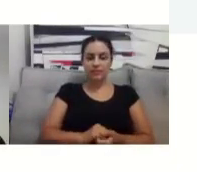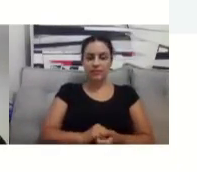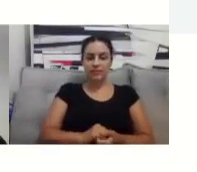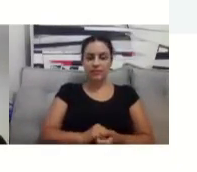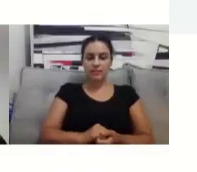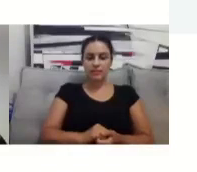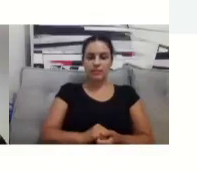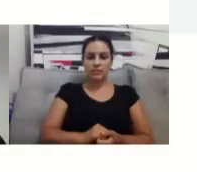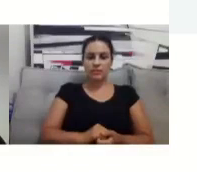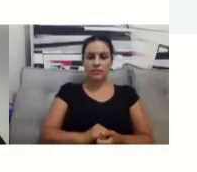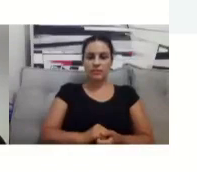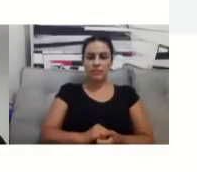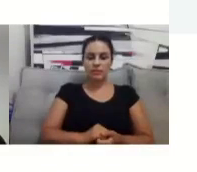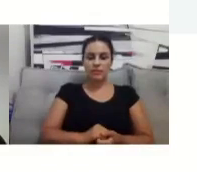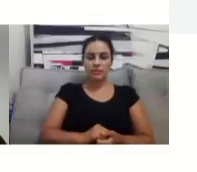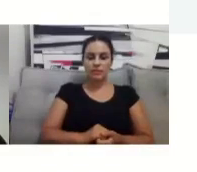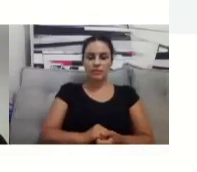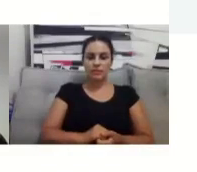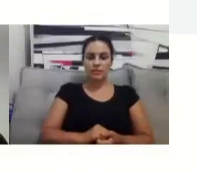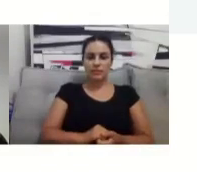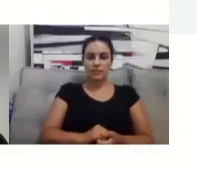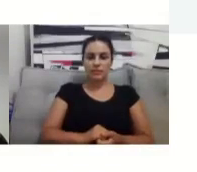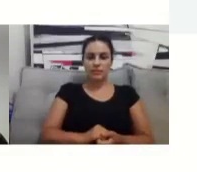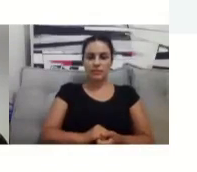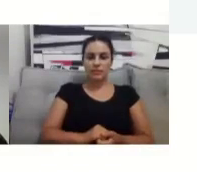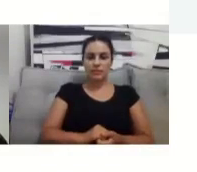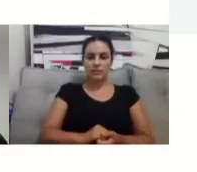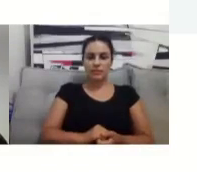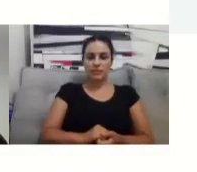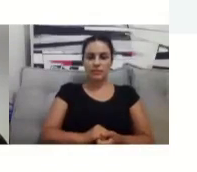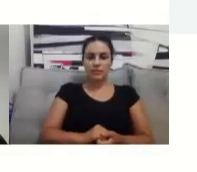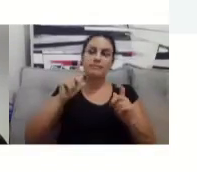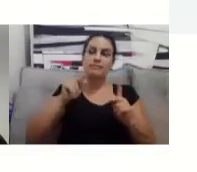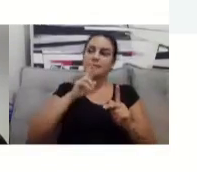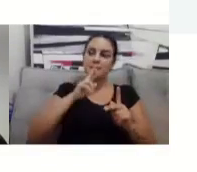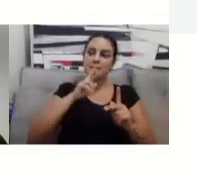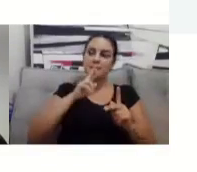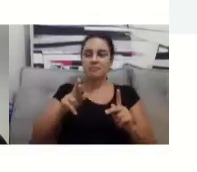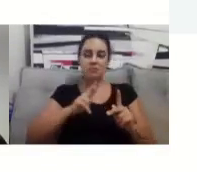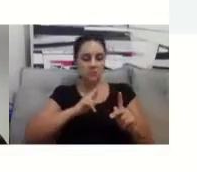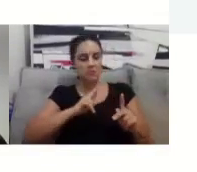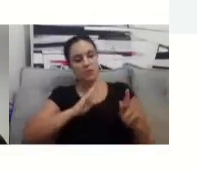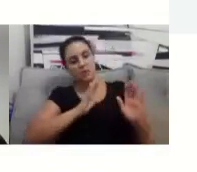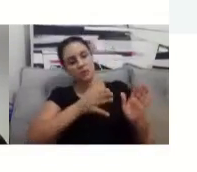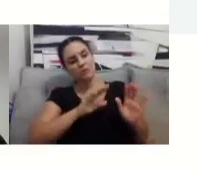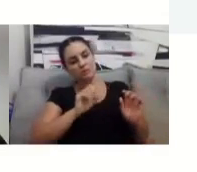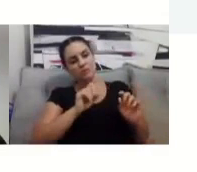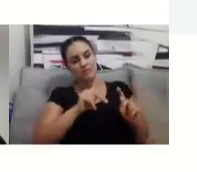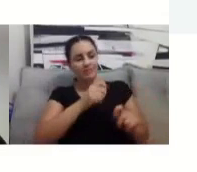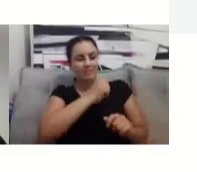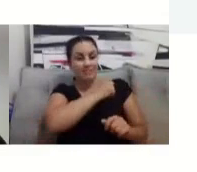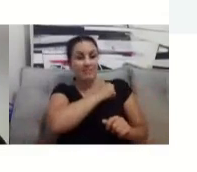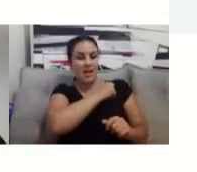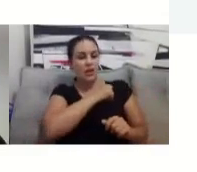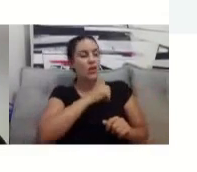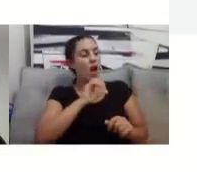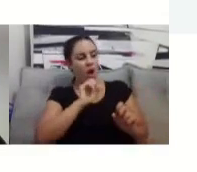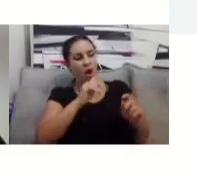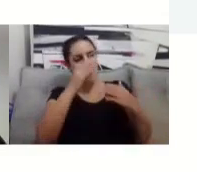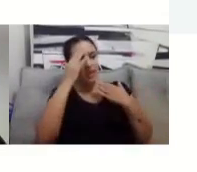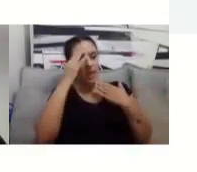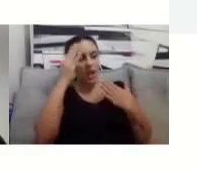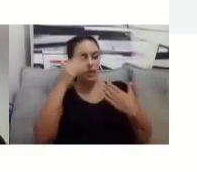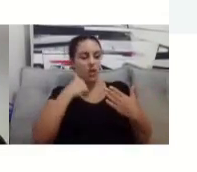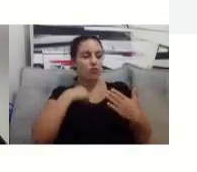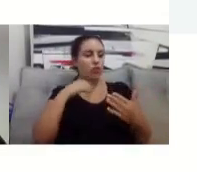Sim, sim, respondi, eu entendi perfeitamente ao longo do curso também vou se adaptando, olhando tudo, olhando direitinho, obrigado,